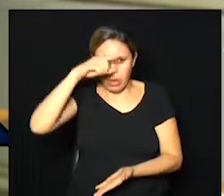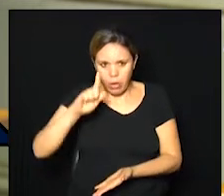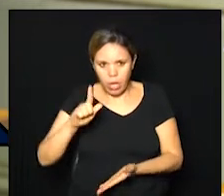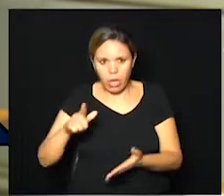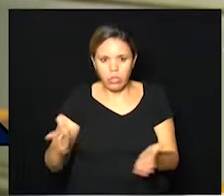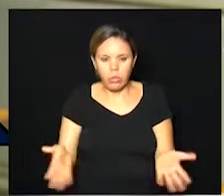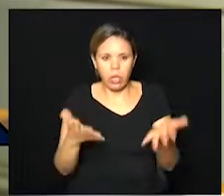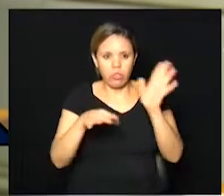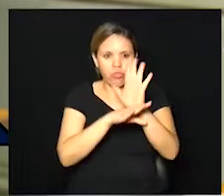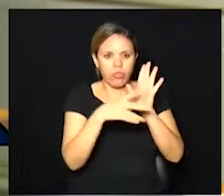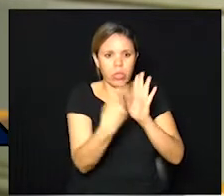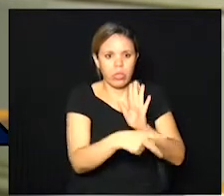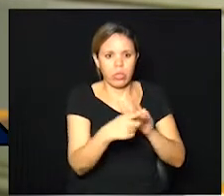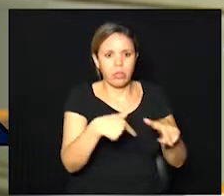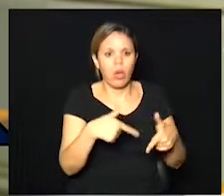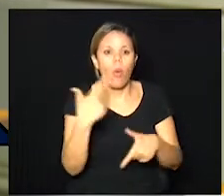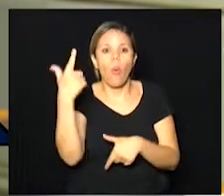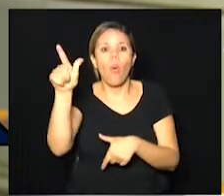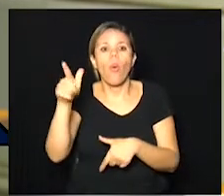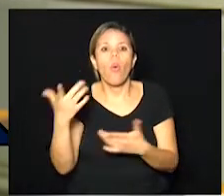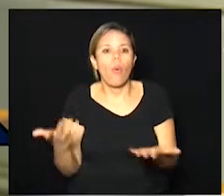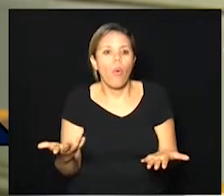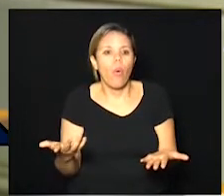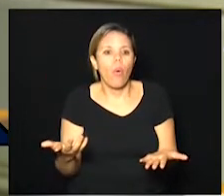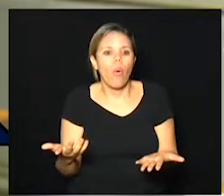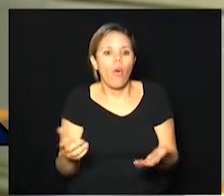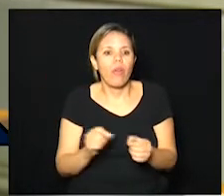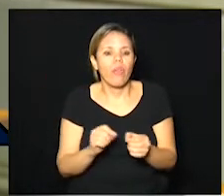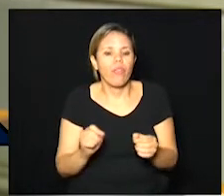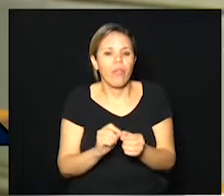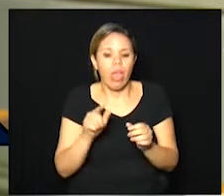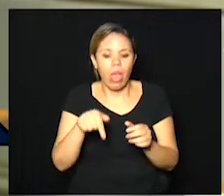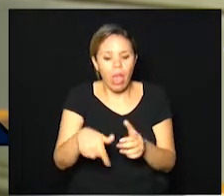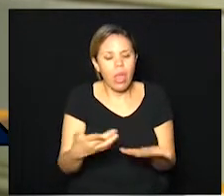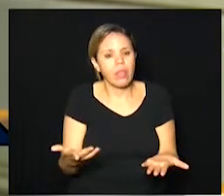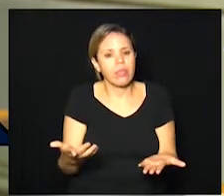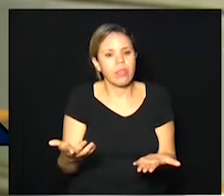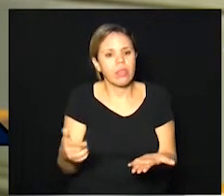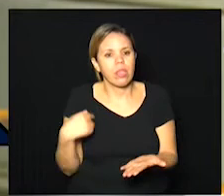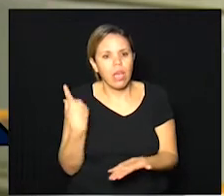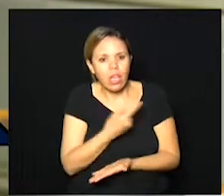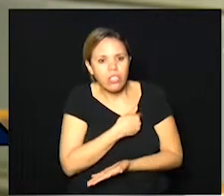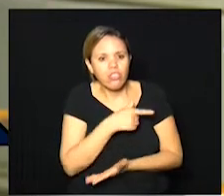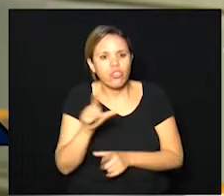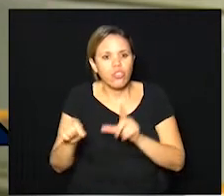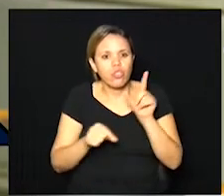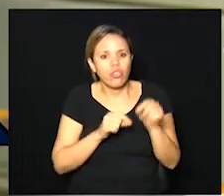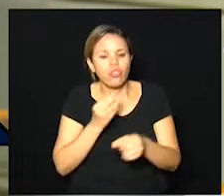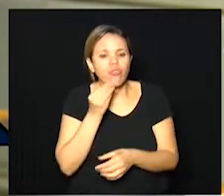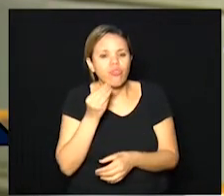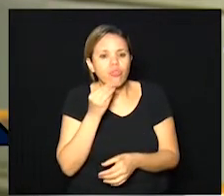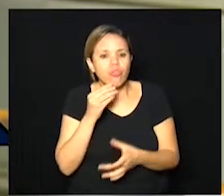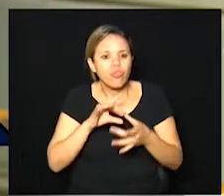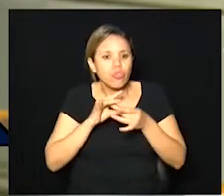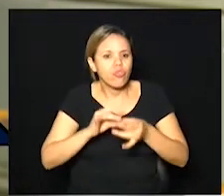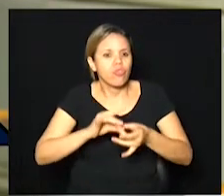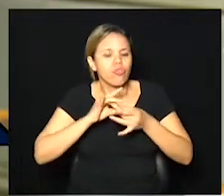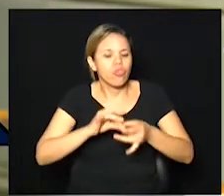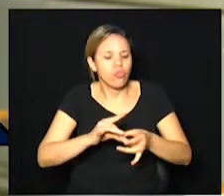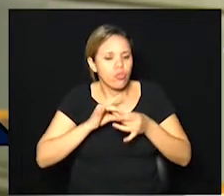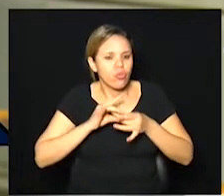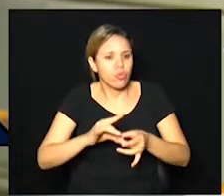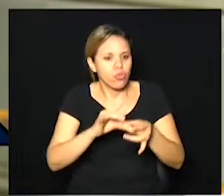não teria outro caminho a seguir, a não ser este. Ou seja, irmanados, de mãos dadas